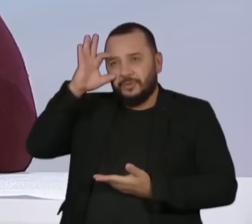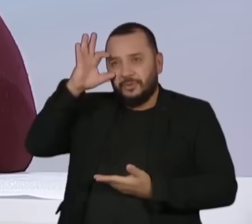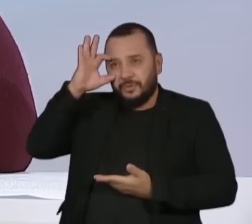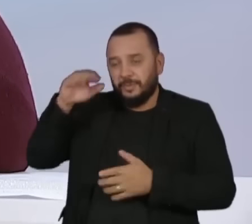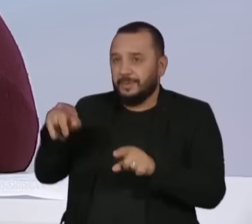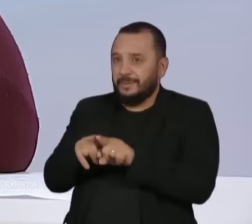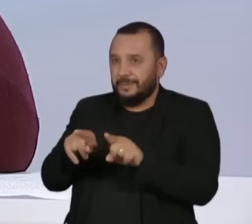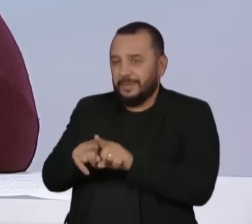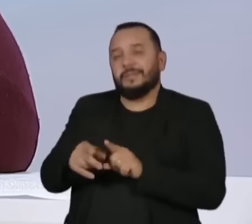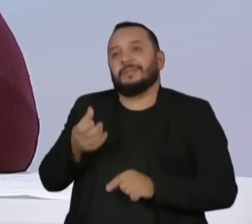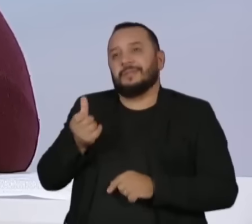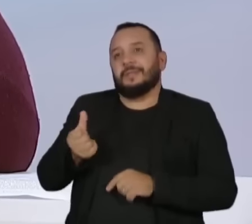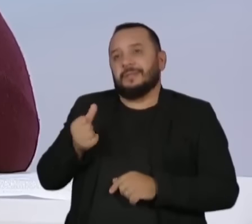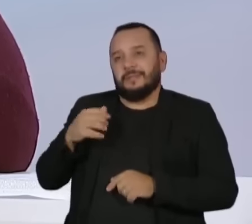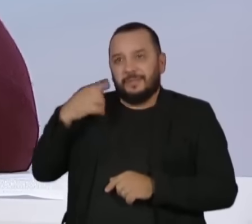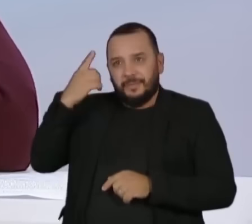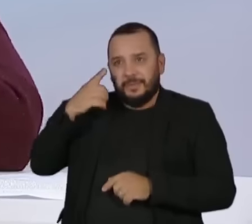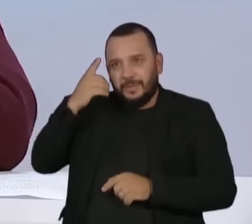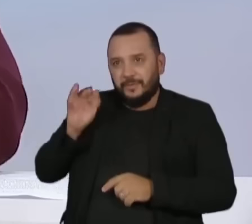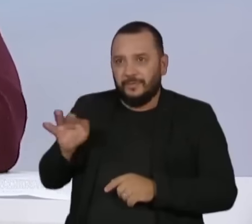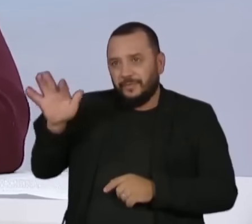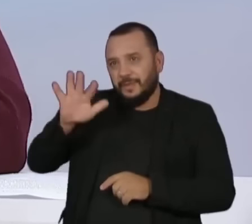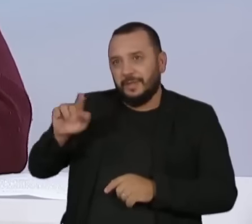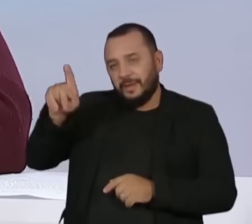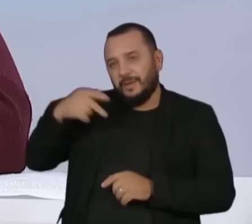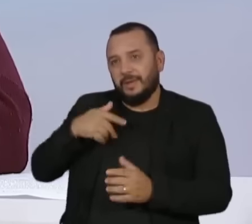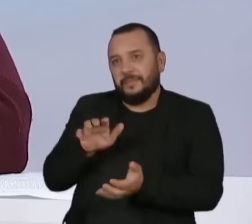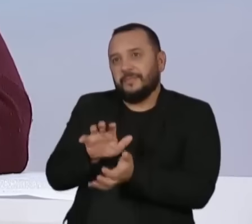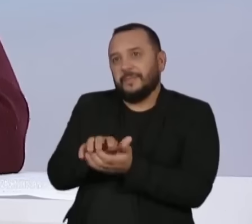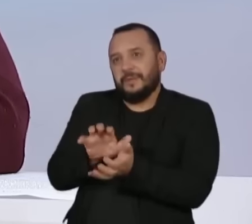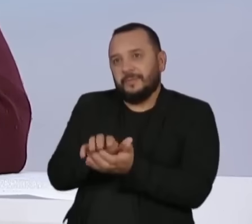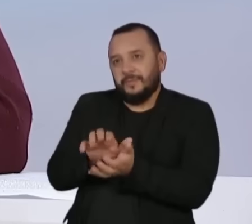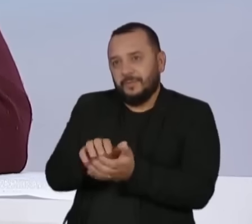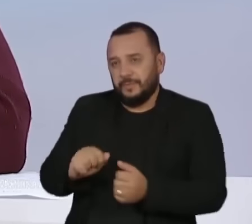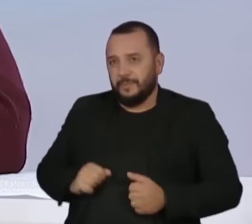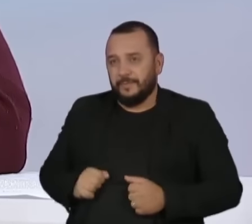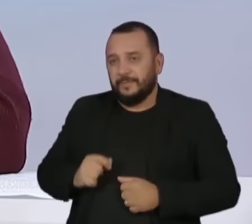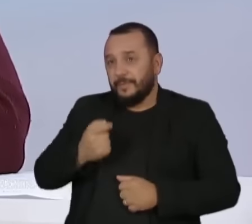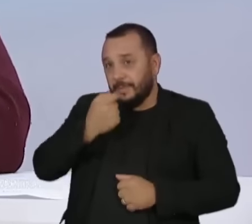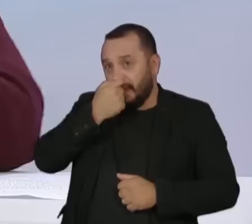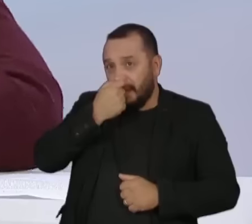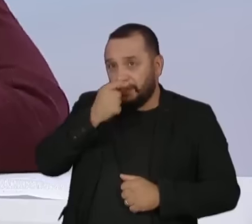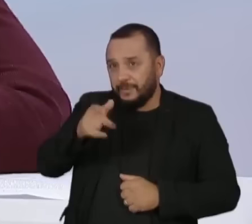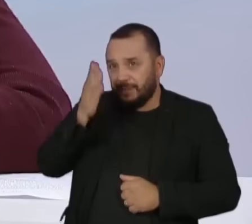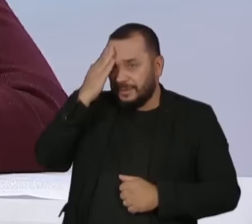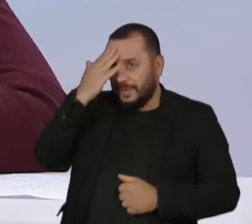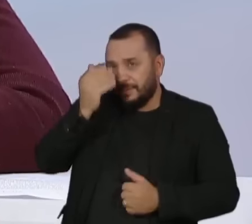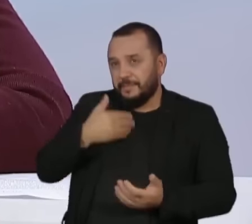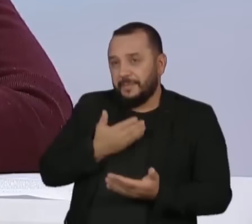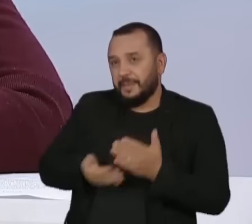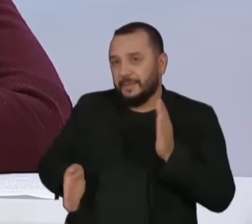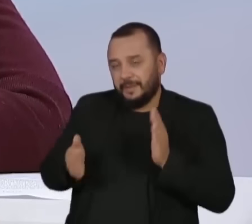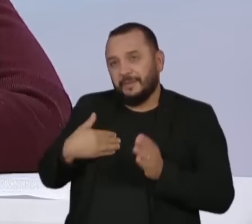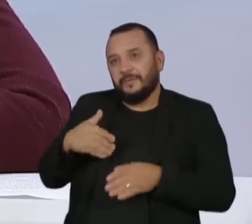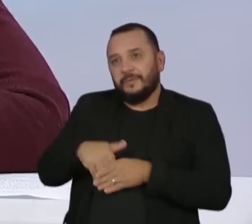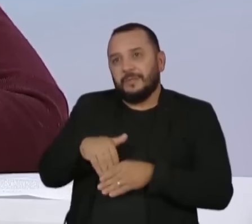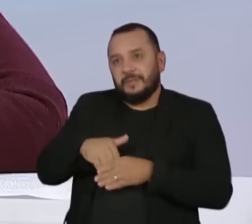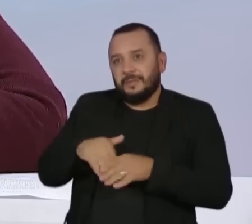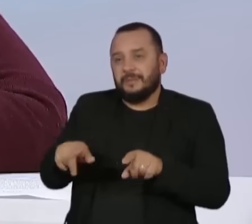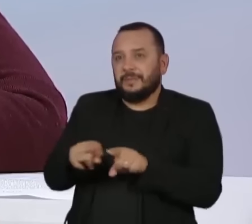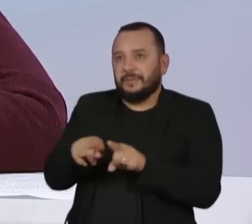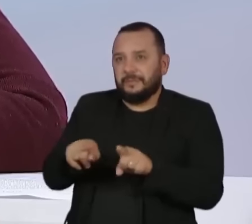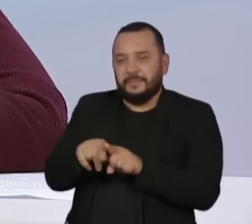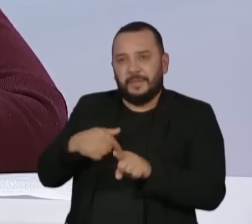os seis deputados federais de Pernambuco. O Aécio Neves, como a gente sabe, perdeu aquela eleição e